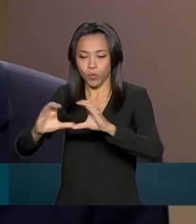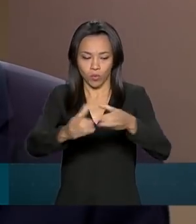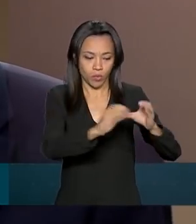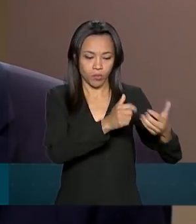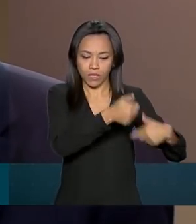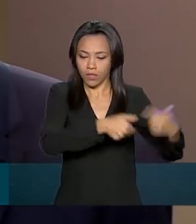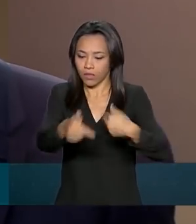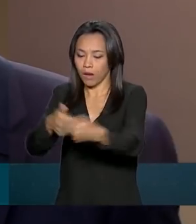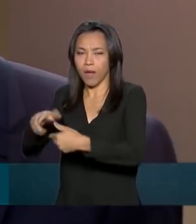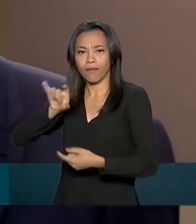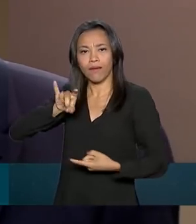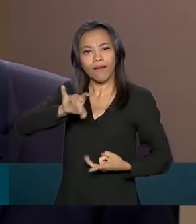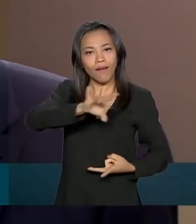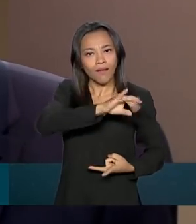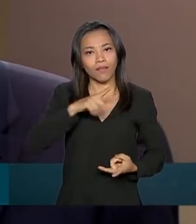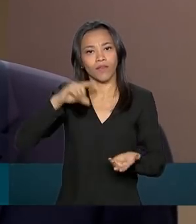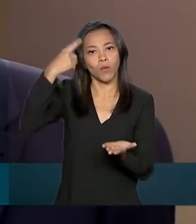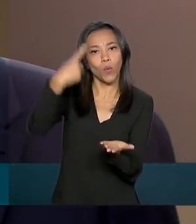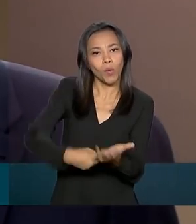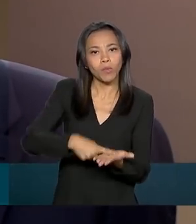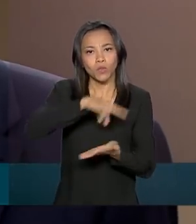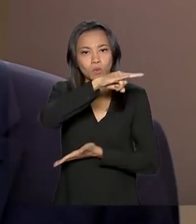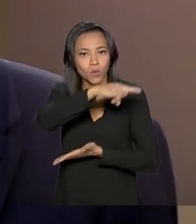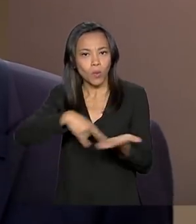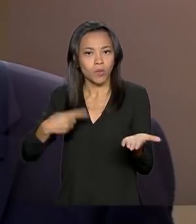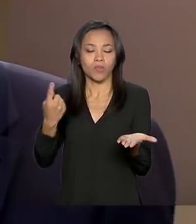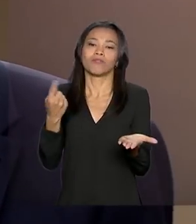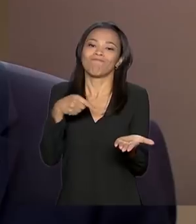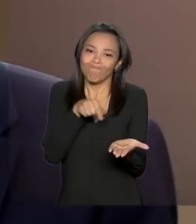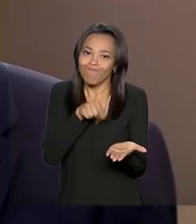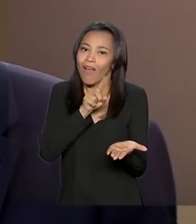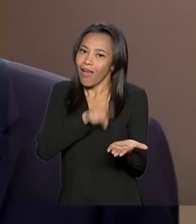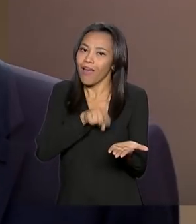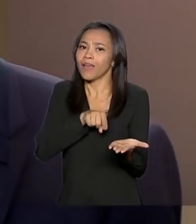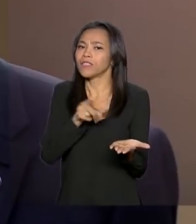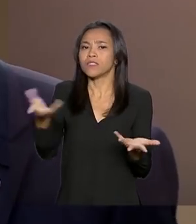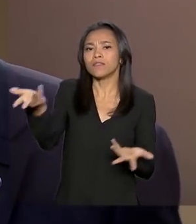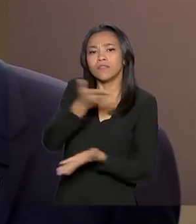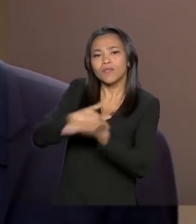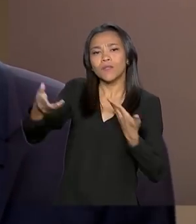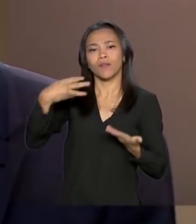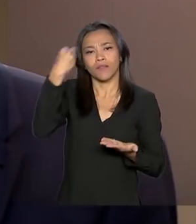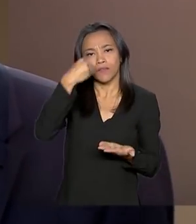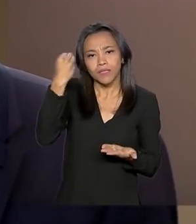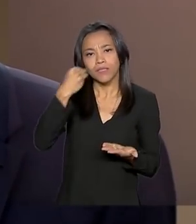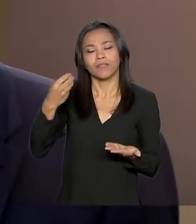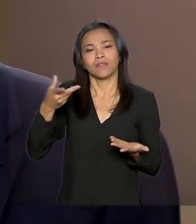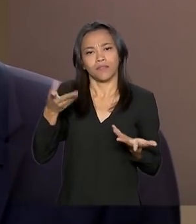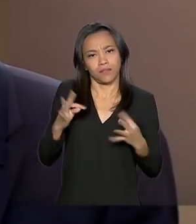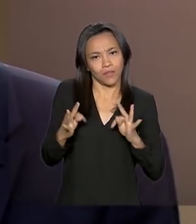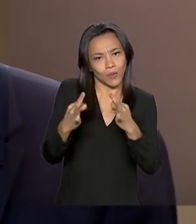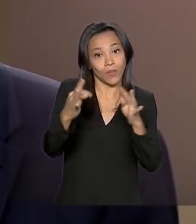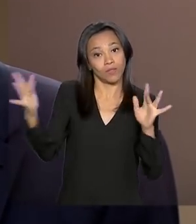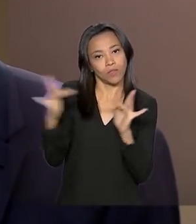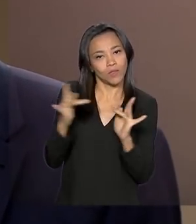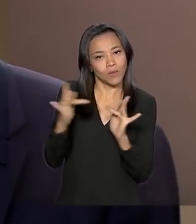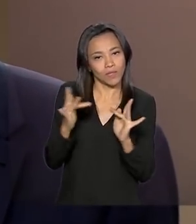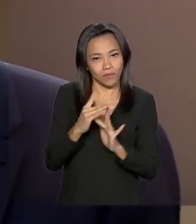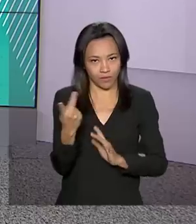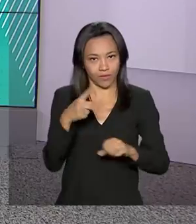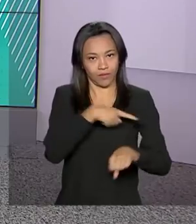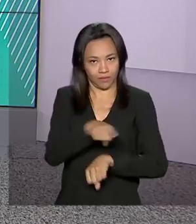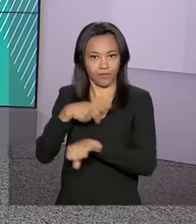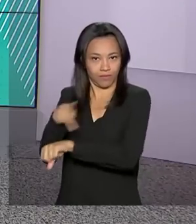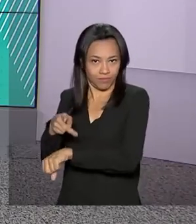cada uma estará implementando um grande contrato, um acordo básico de transferência de tecnologia na troca, no intercâmbio desses dois países.